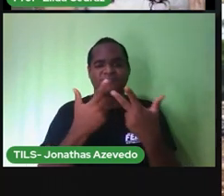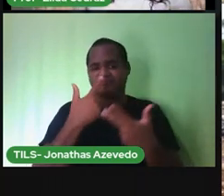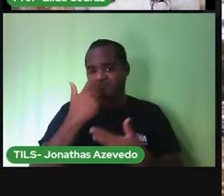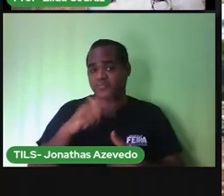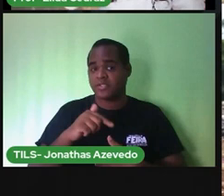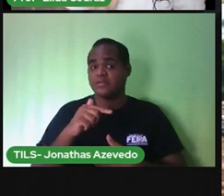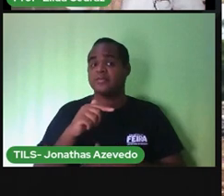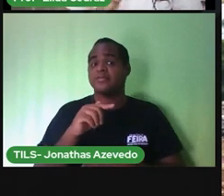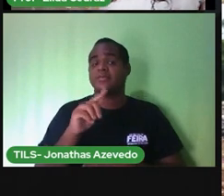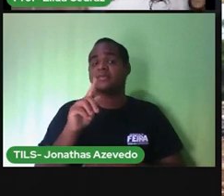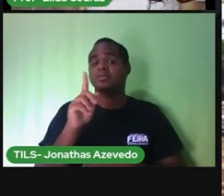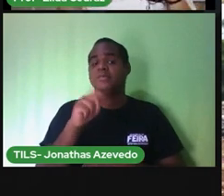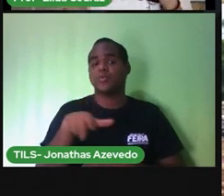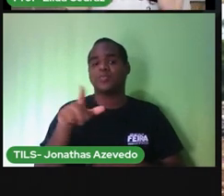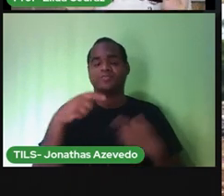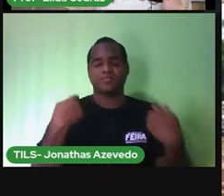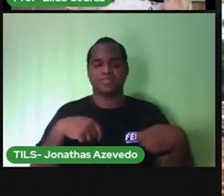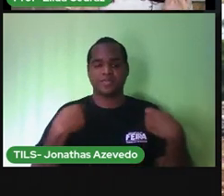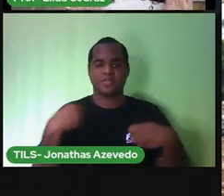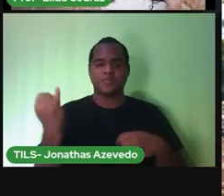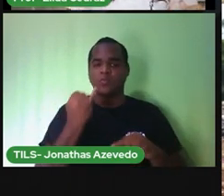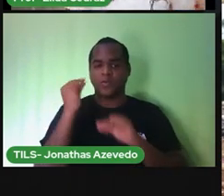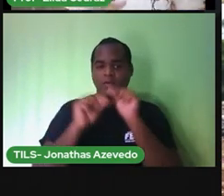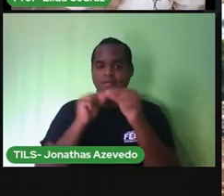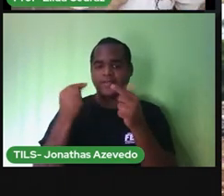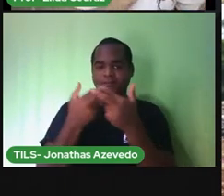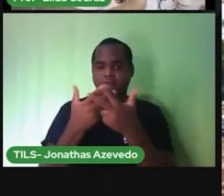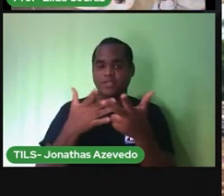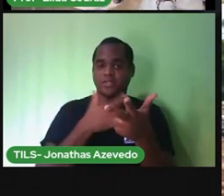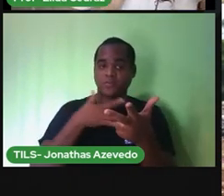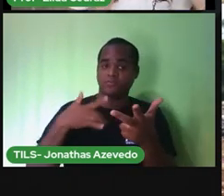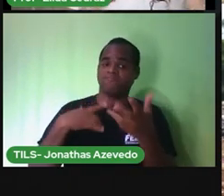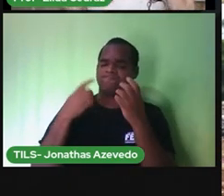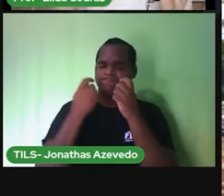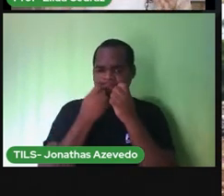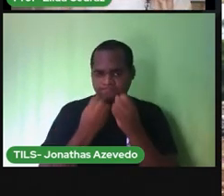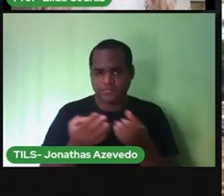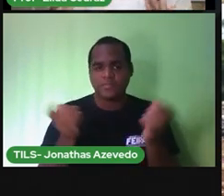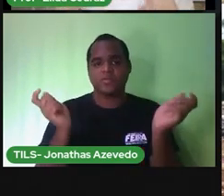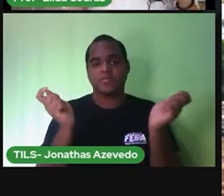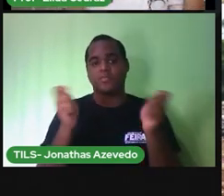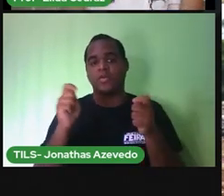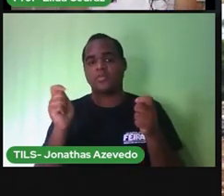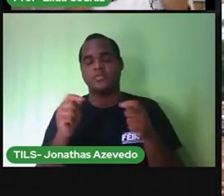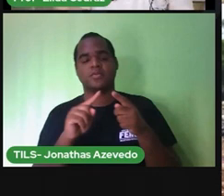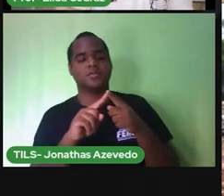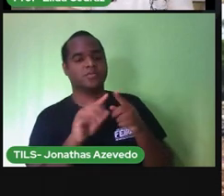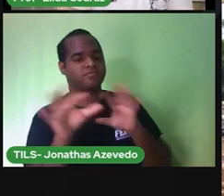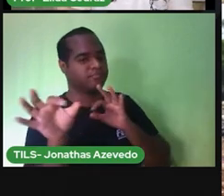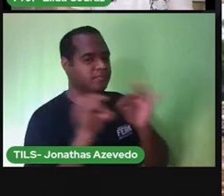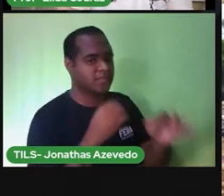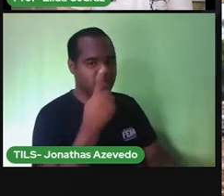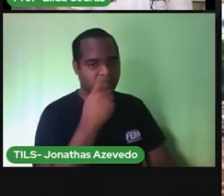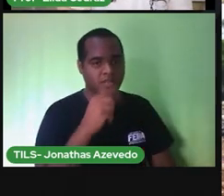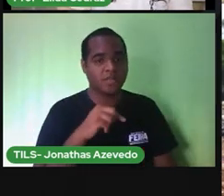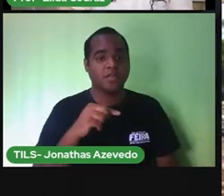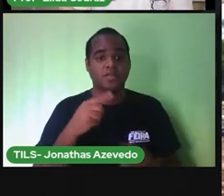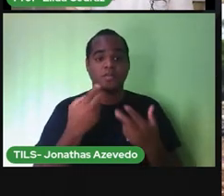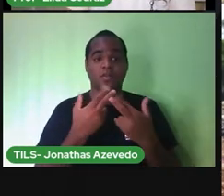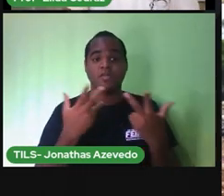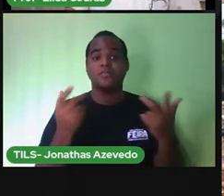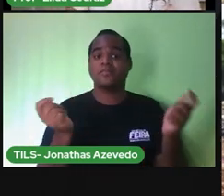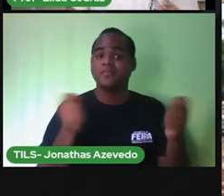precisa cuidar da higiene coletiva e fazer o tratamento do lixo antes dele ir para aí